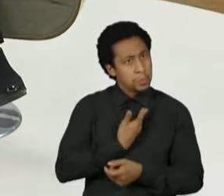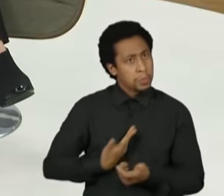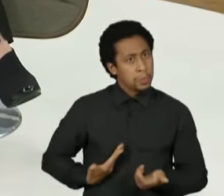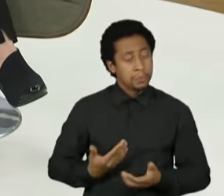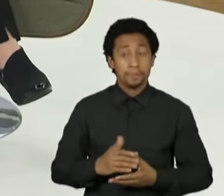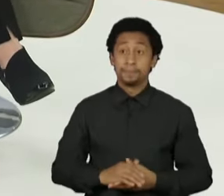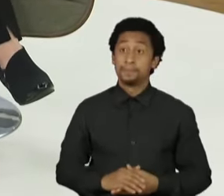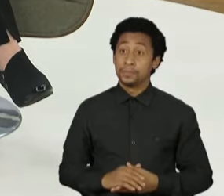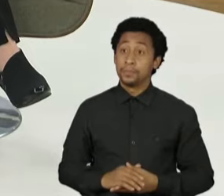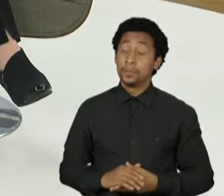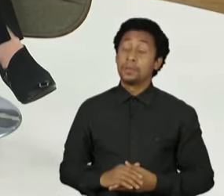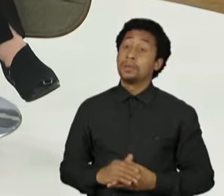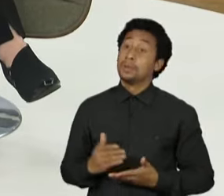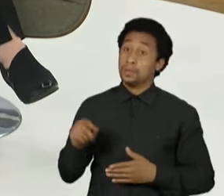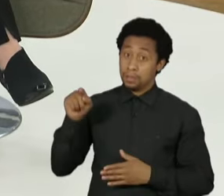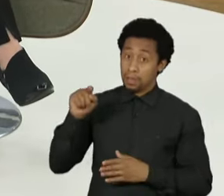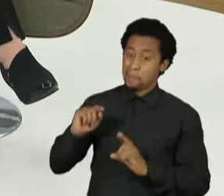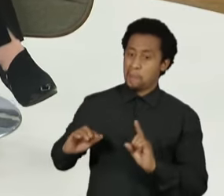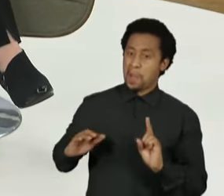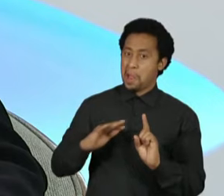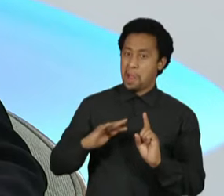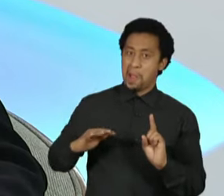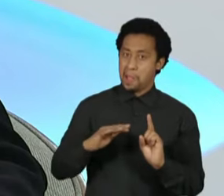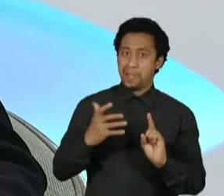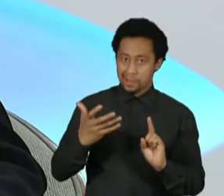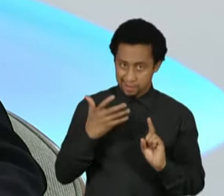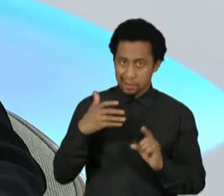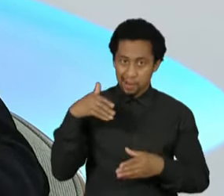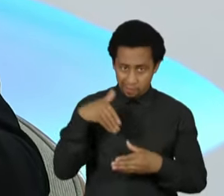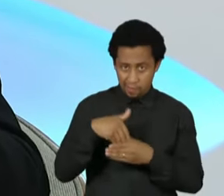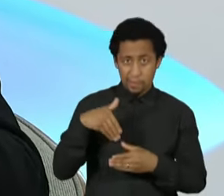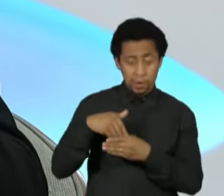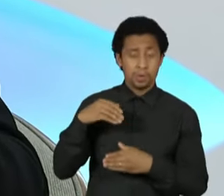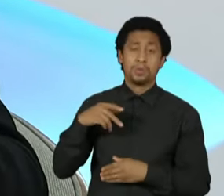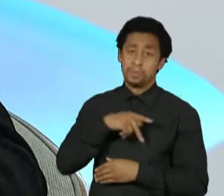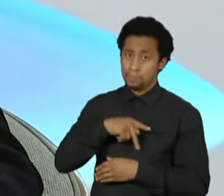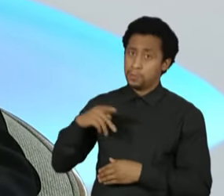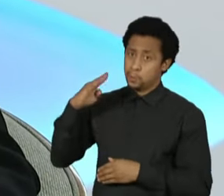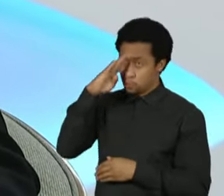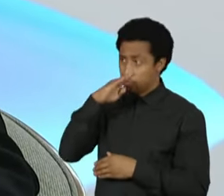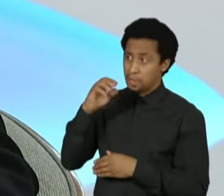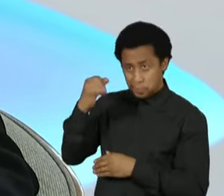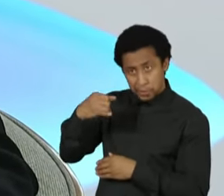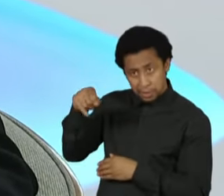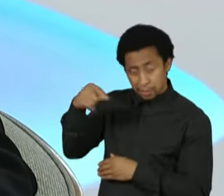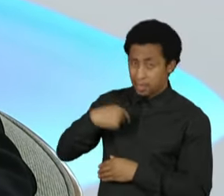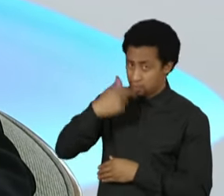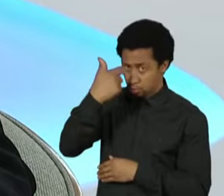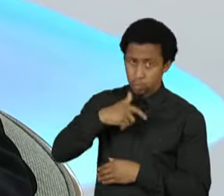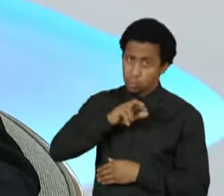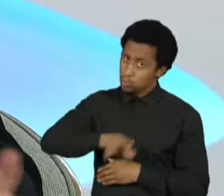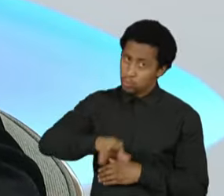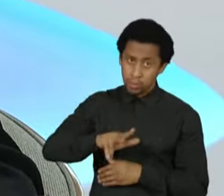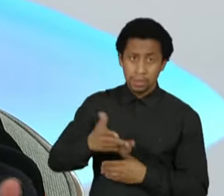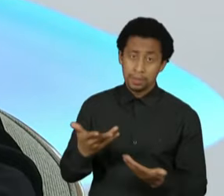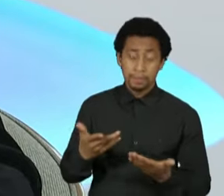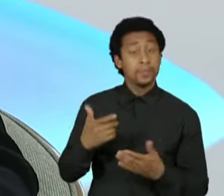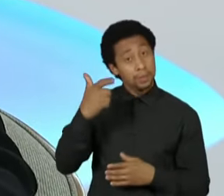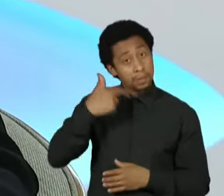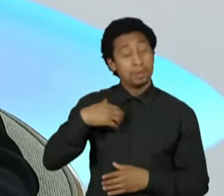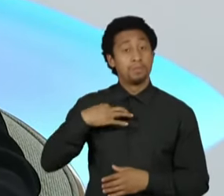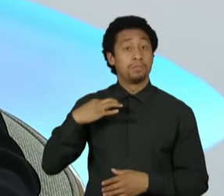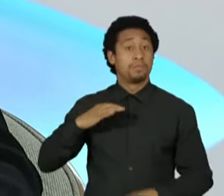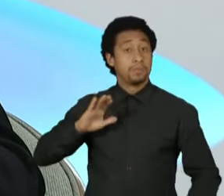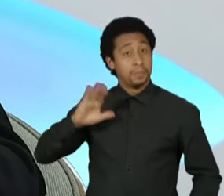da República, sem dúvida nenhuma. Essa foi a razão principal, Vera, porque eu saí candidata à presidência do Senado contra meu querido